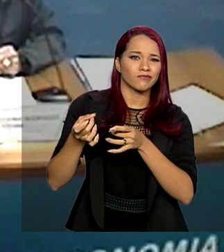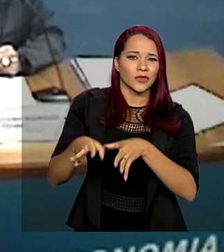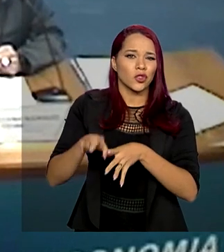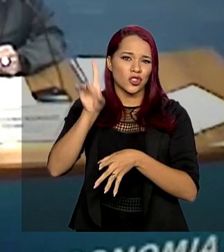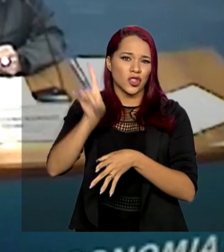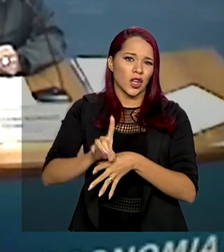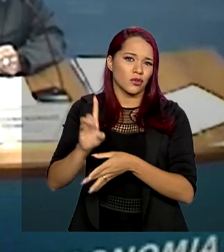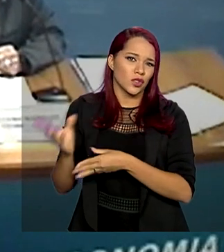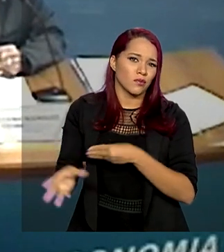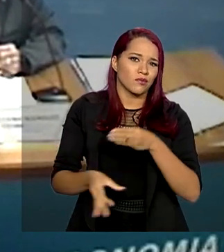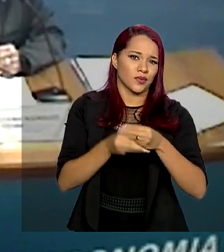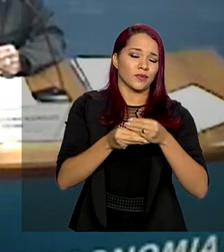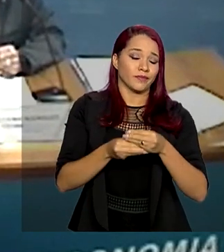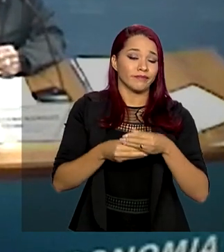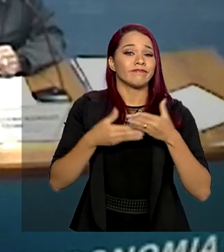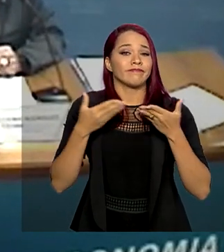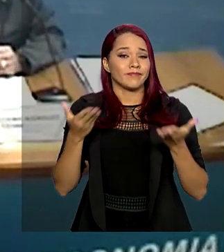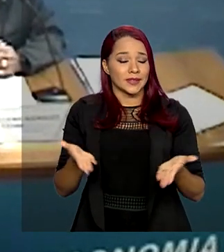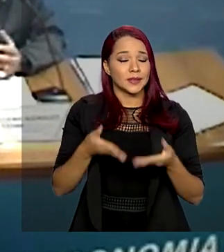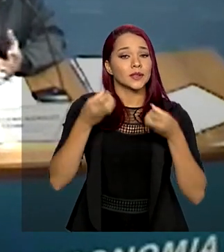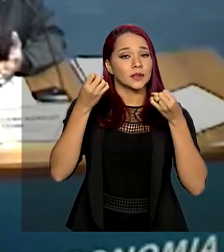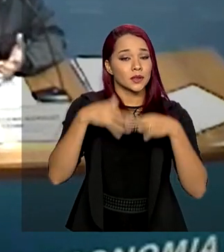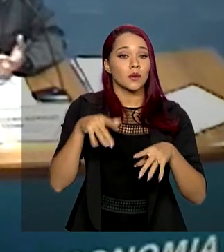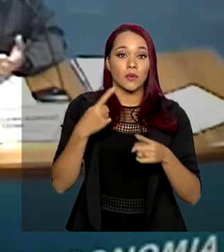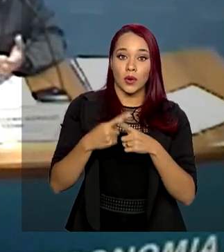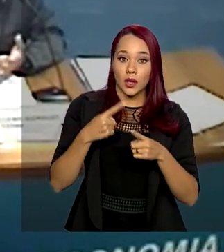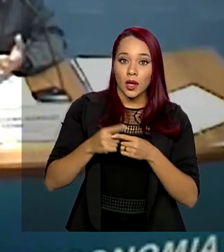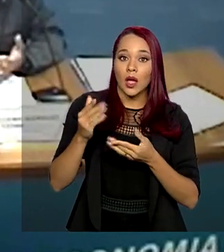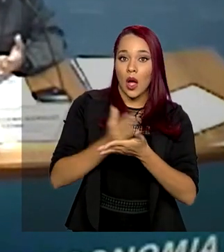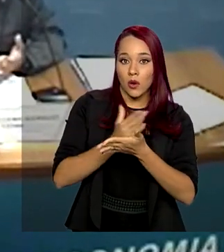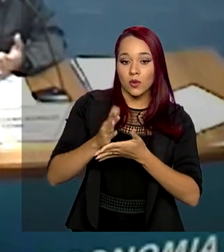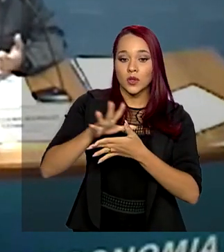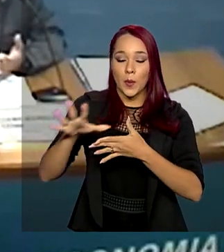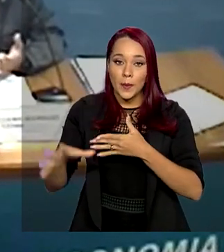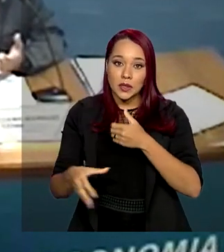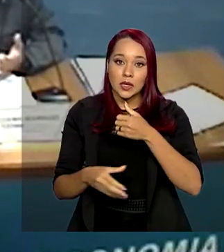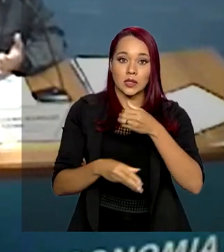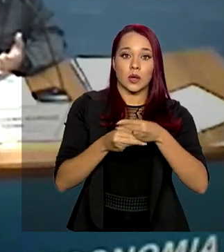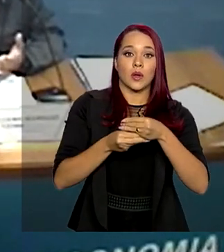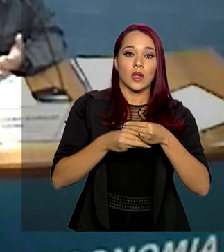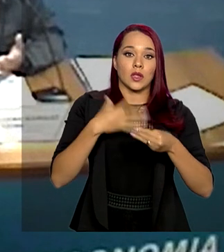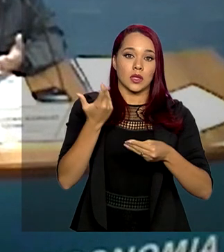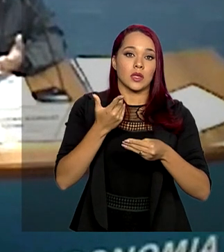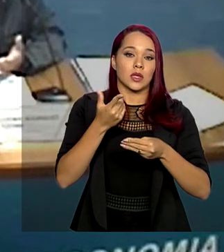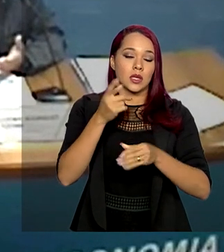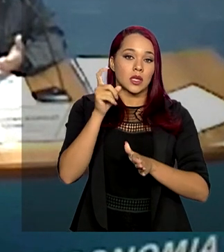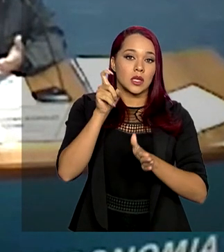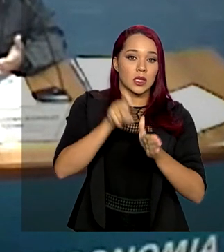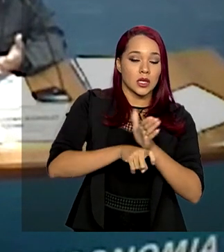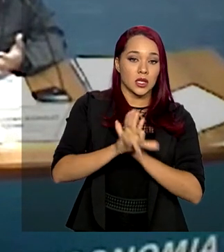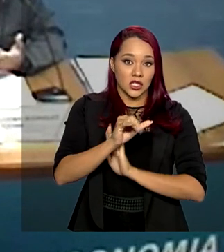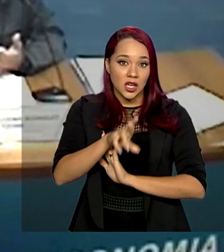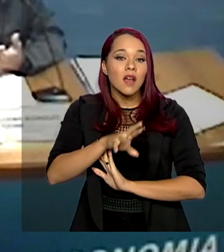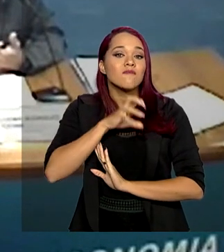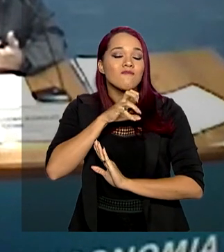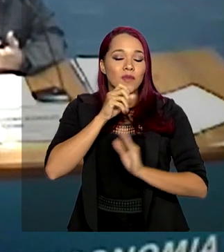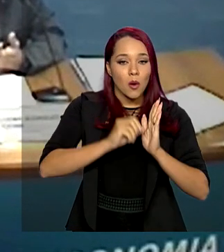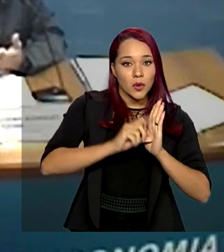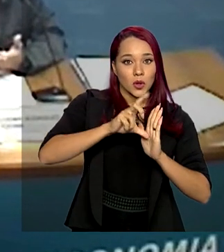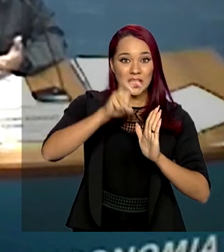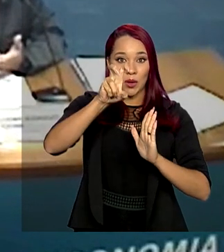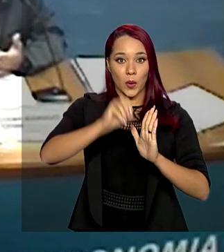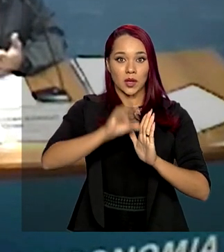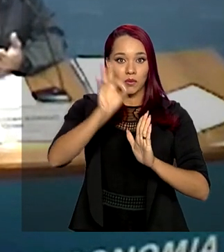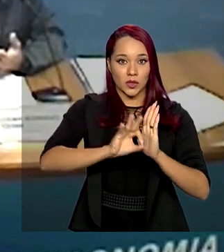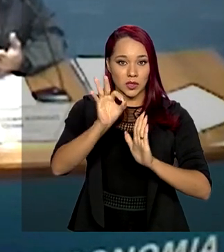direito de compensação. Isso explica por que as compensações tributárias subiram aí na ordem de 50% em relação